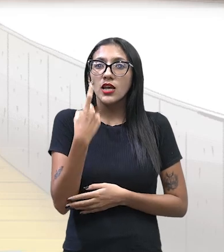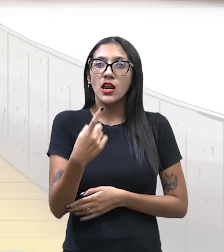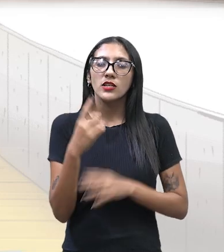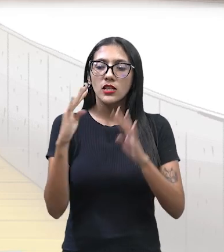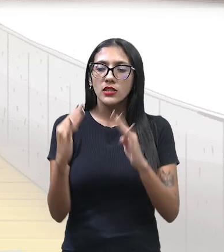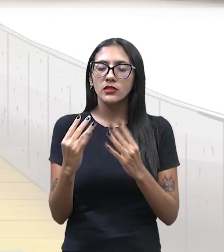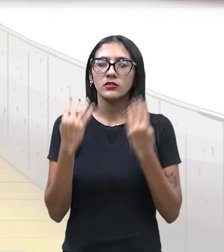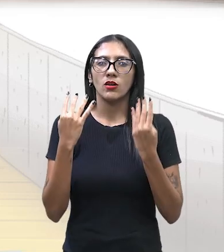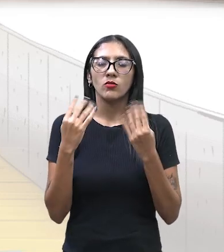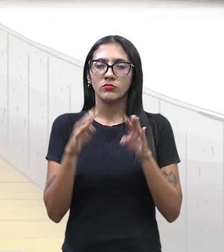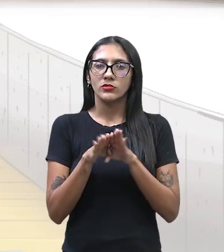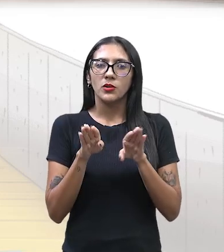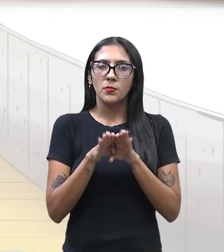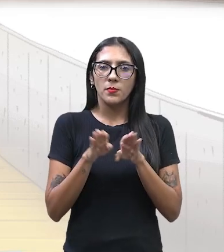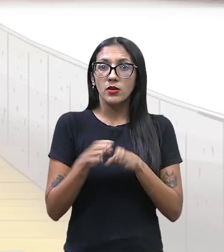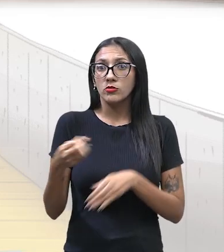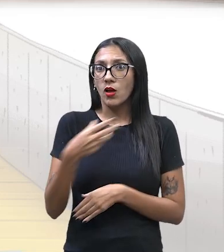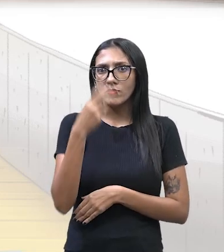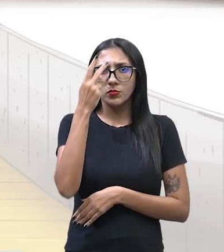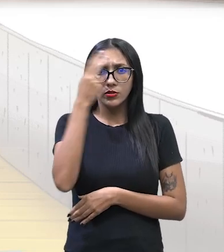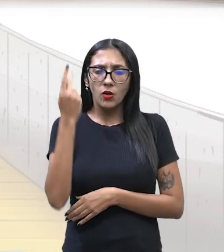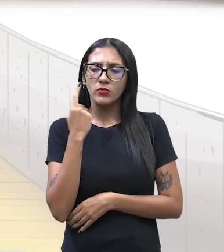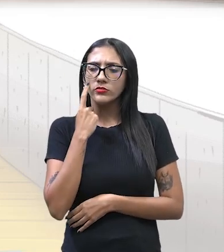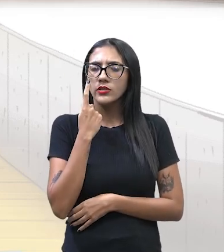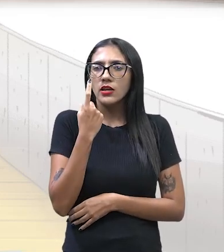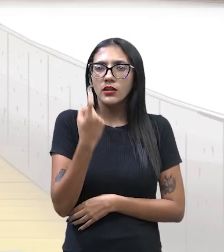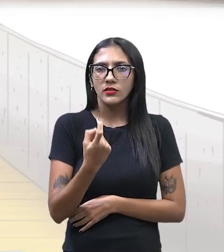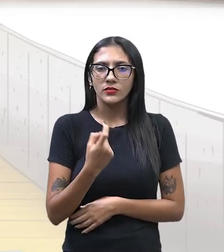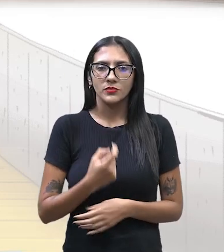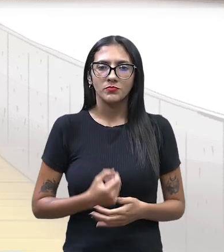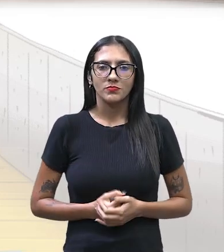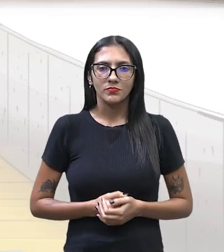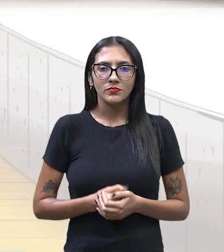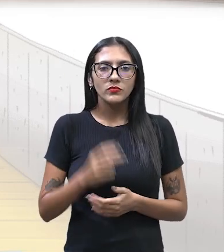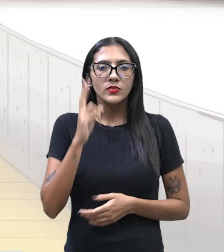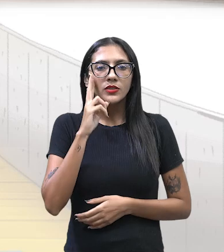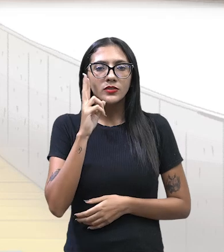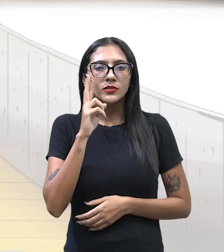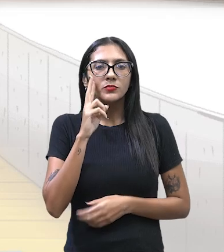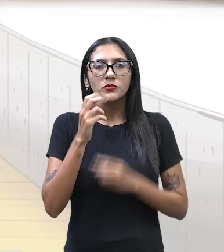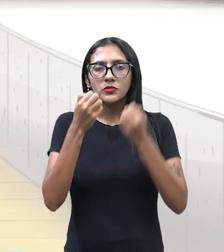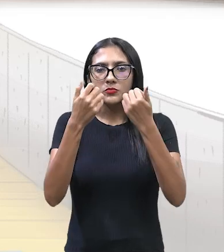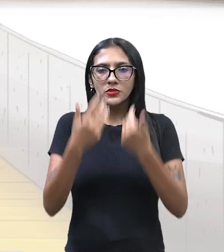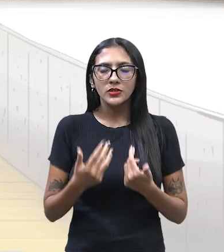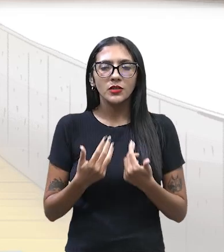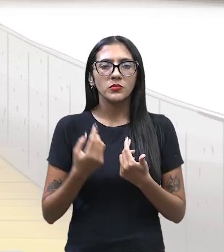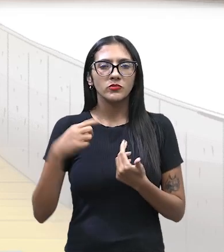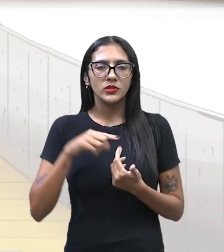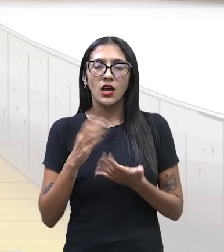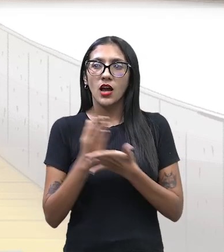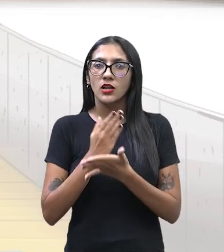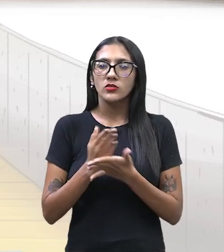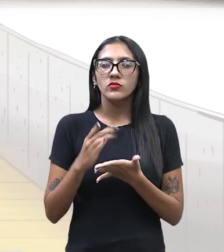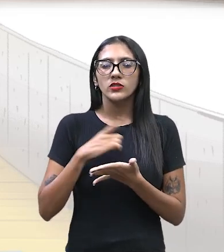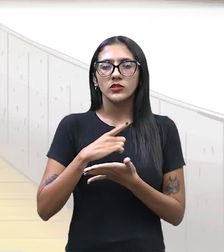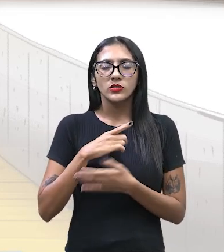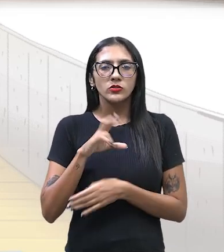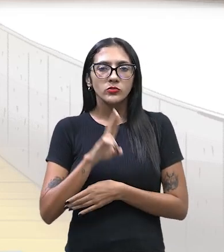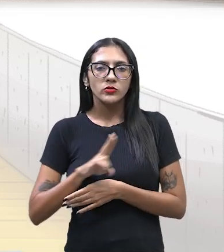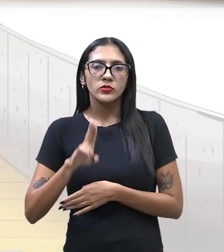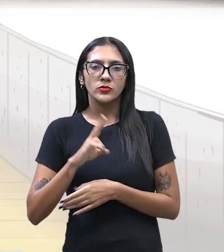Mercado, né? Novos clientes, novos... Aquilo que eu falei anteriormente, às vezes estão utilizando. Eu fiz uma